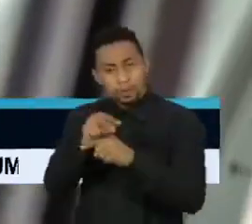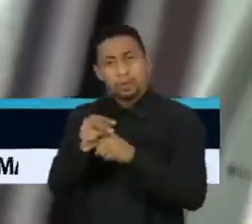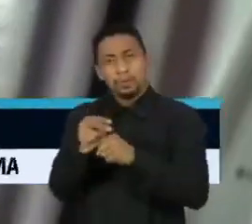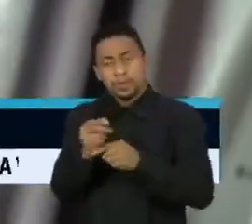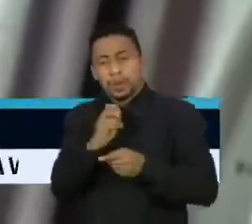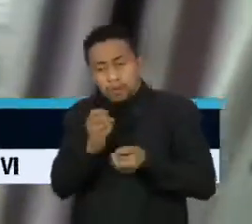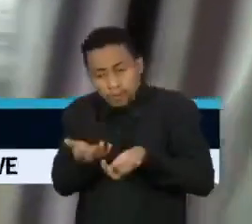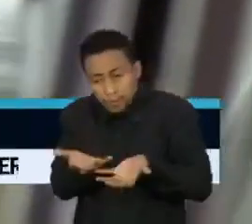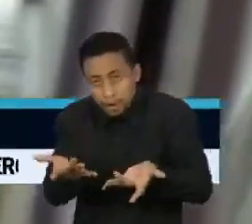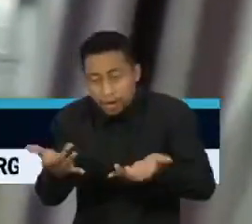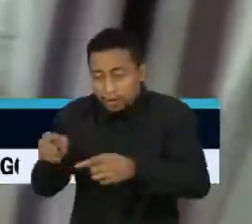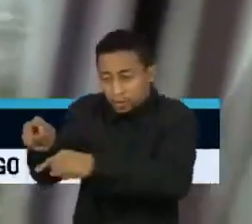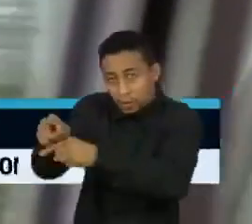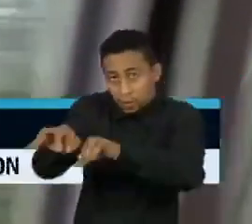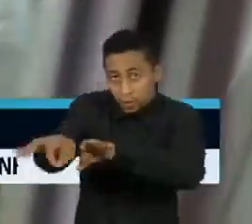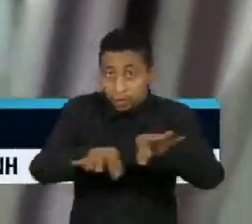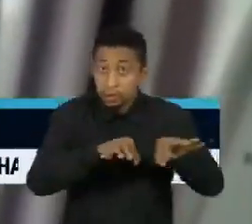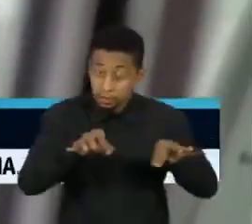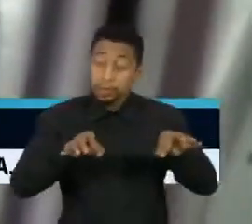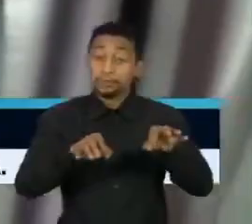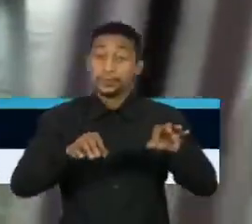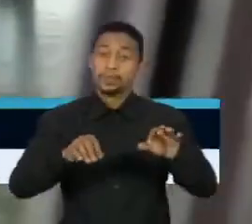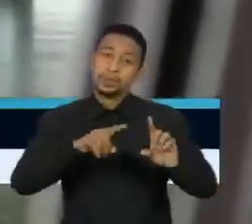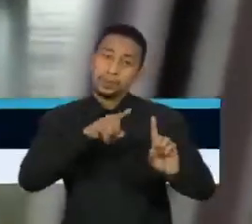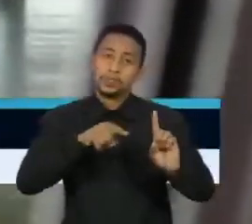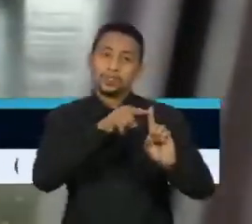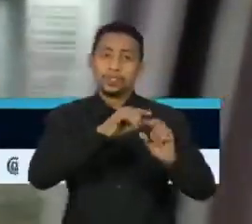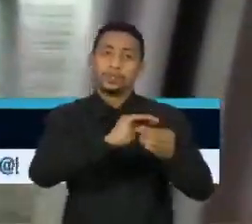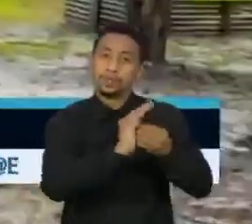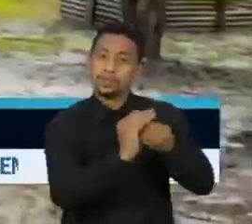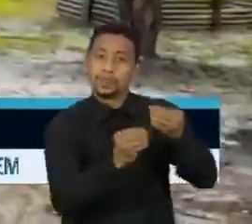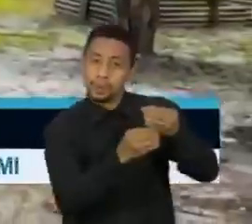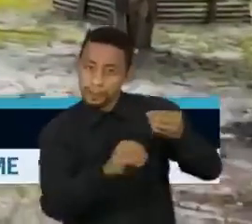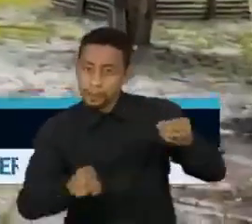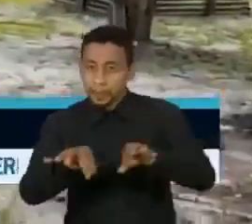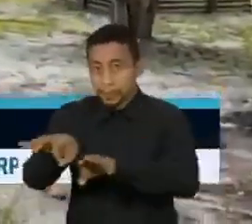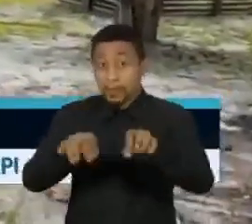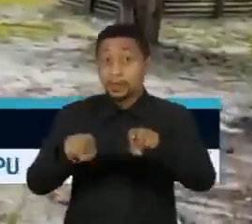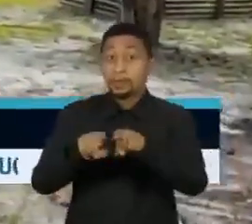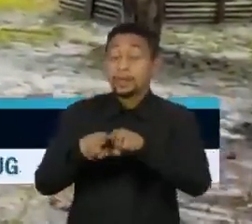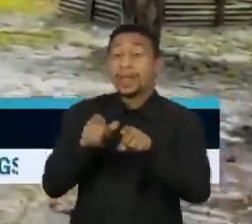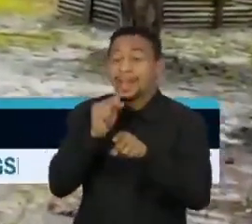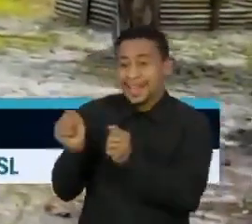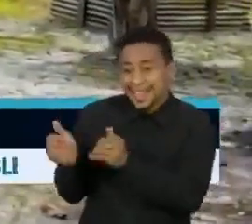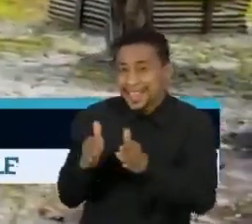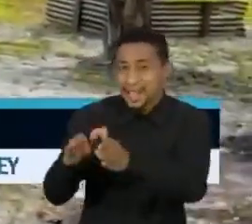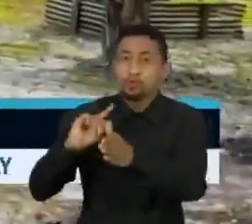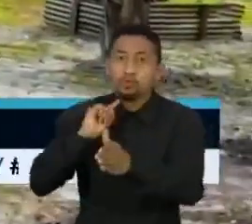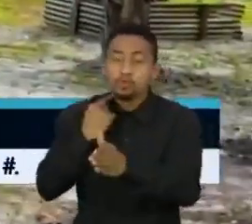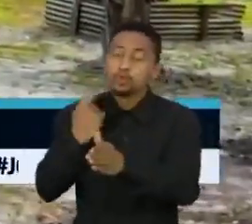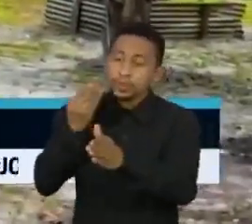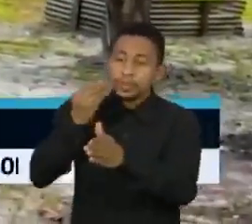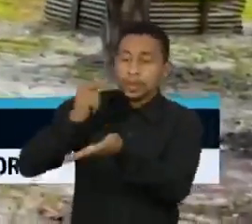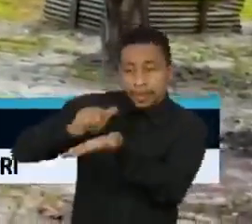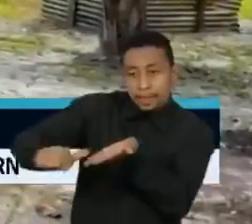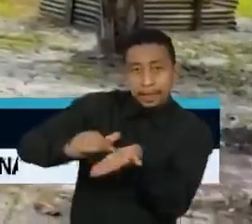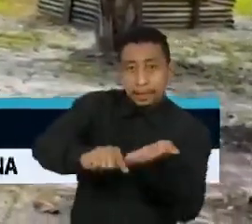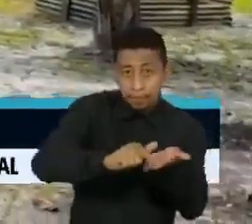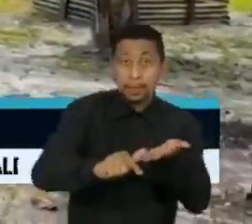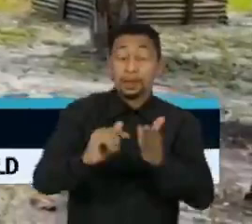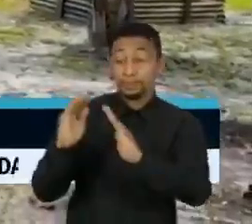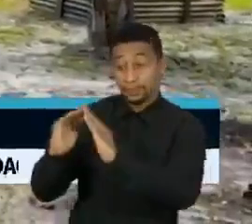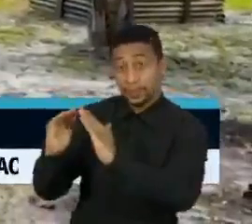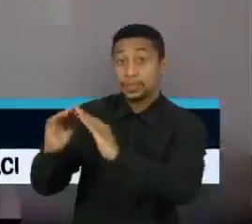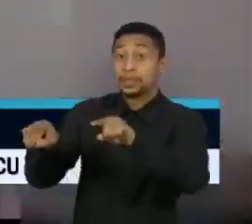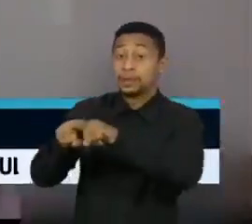o plano prevê ações de saneamento básico e despoluição dos rios, energia renovável e habitação social,